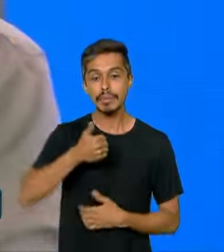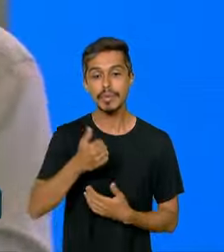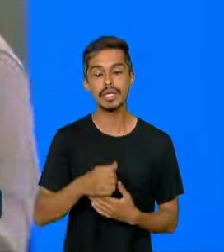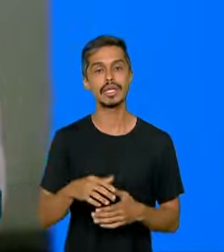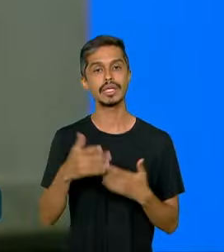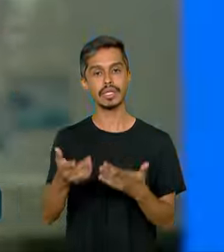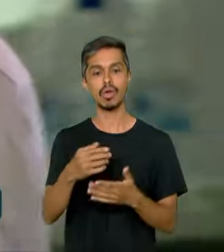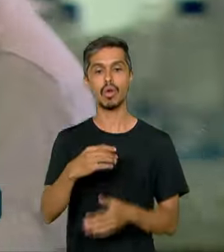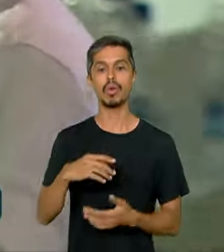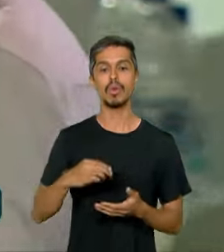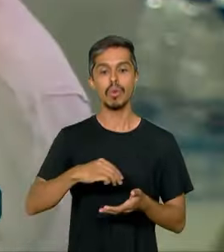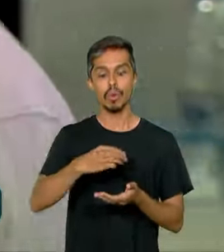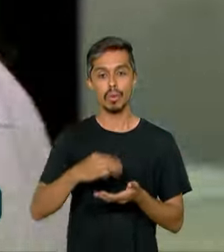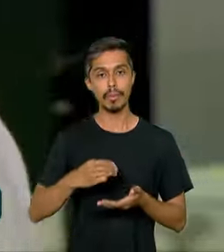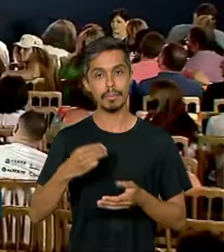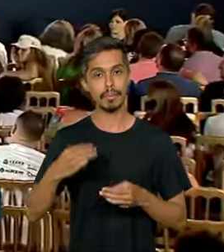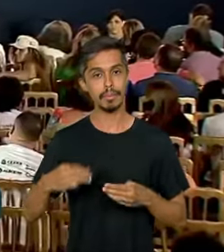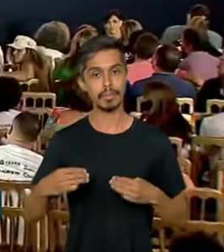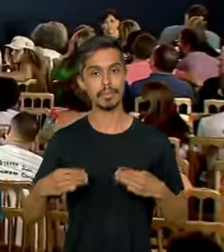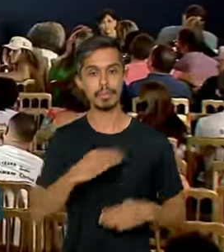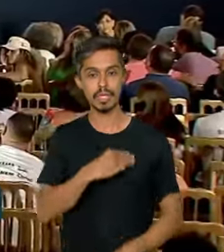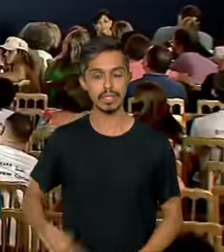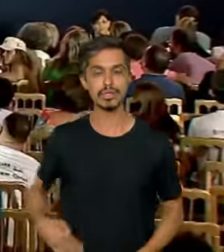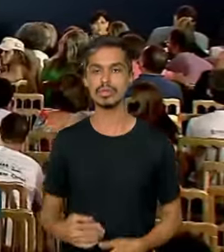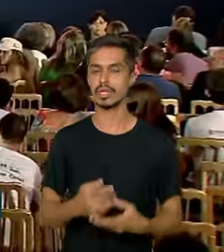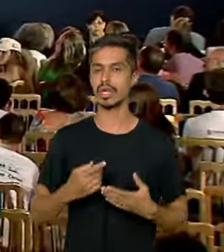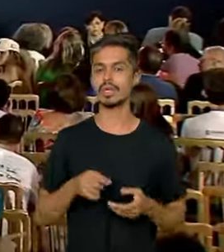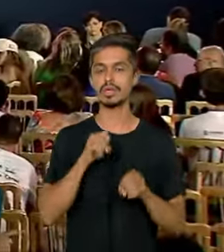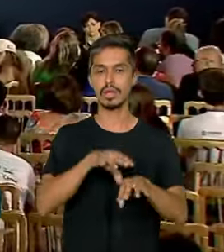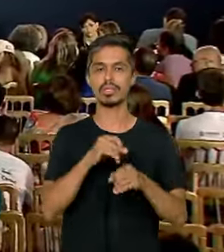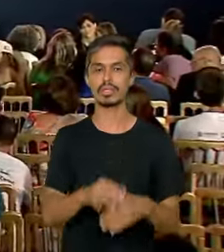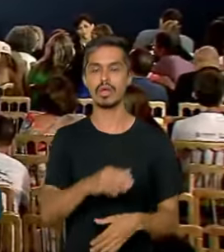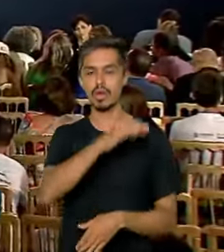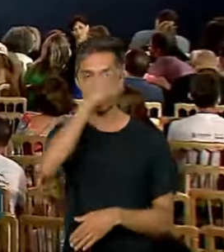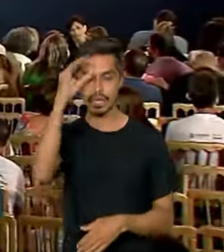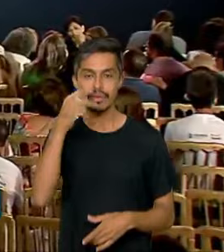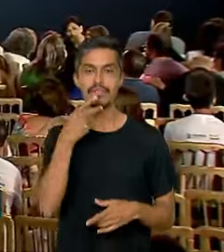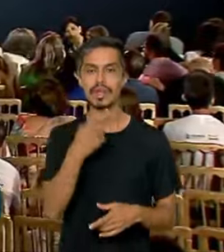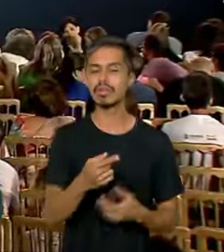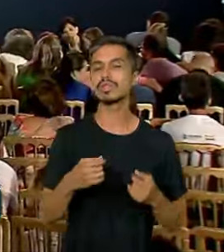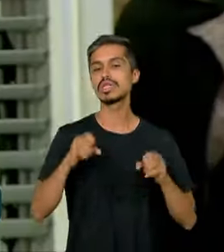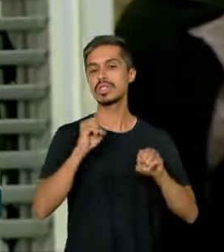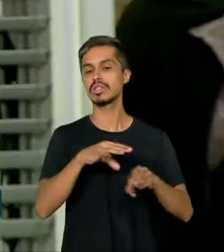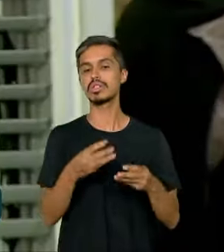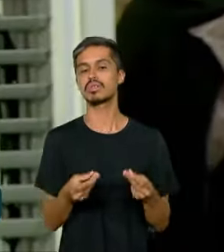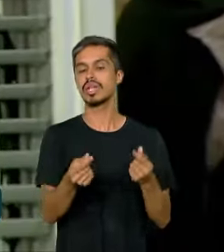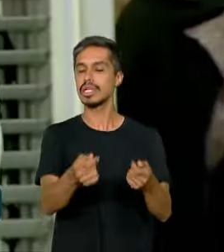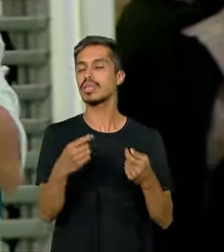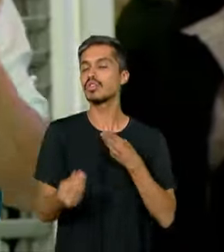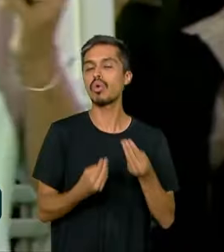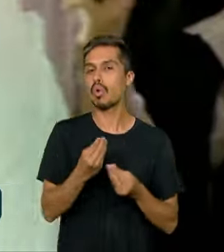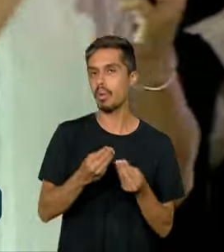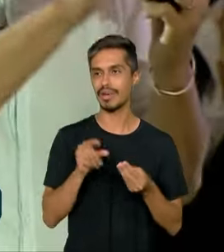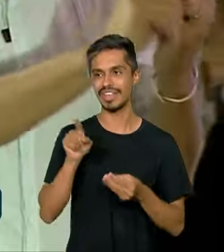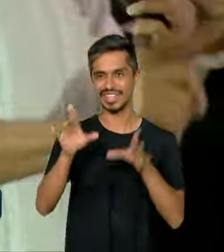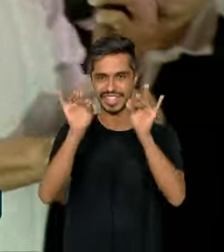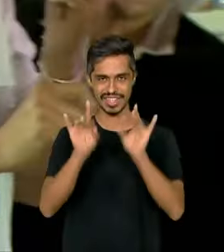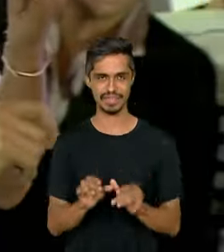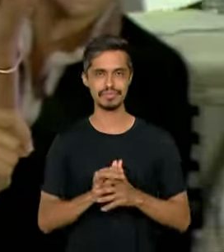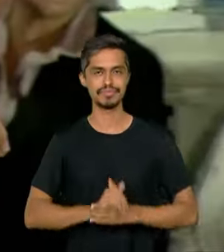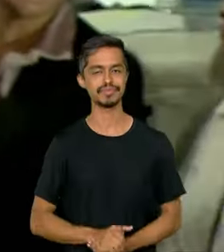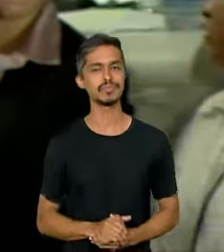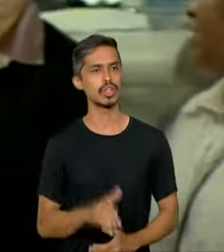o ministro da Educação destacou a importância do documento para assegurar uma educação de qualidade no país. Fizemos as conferências